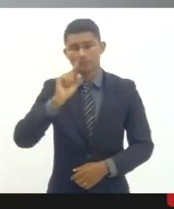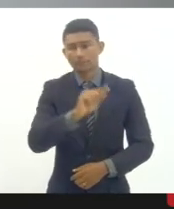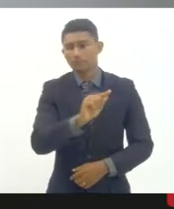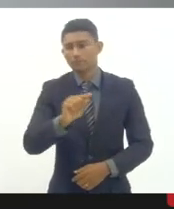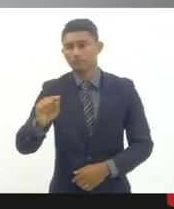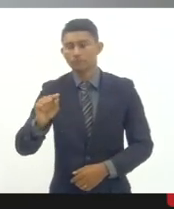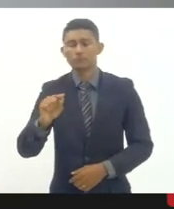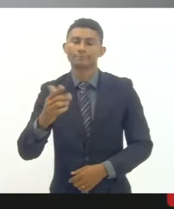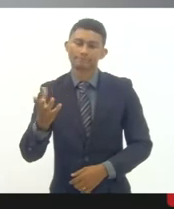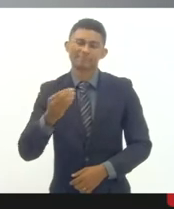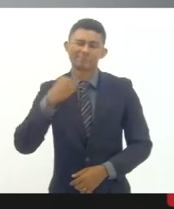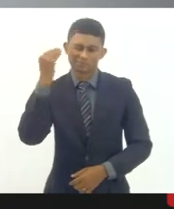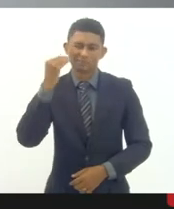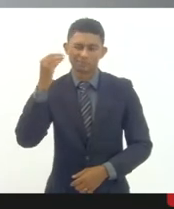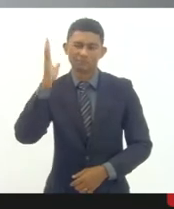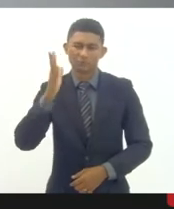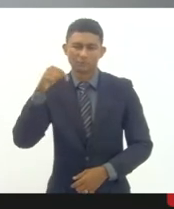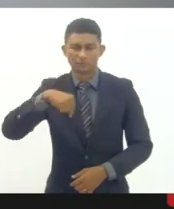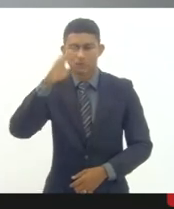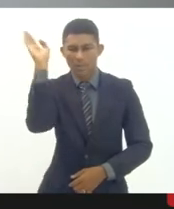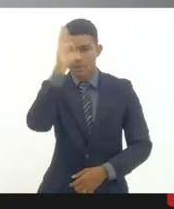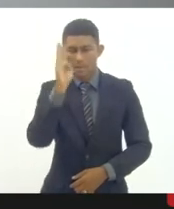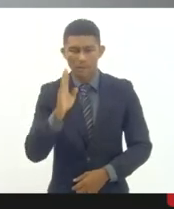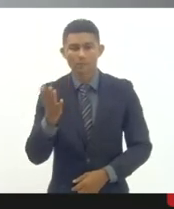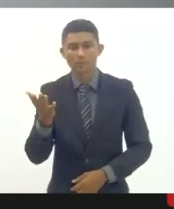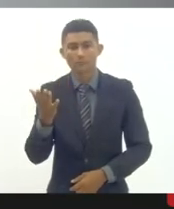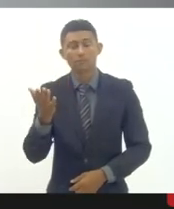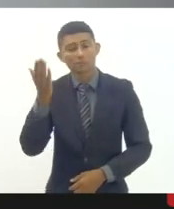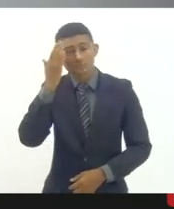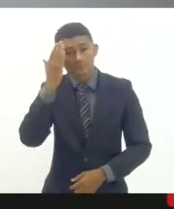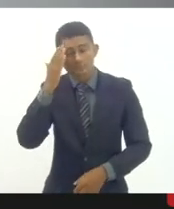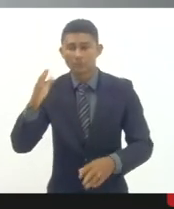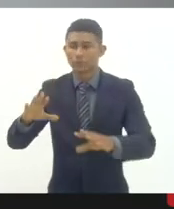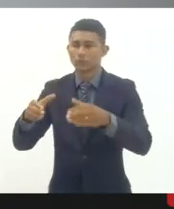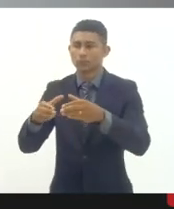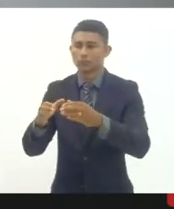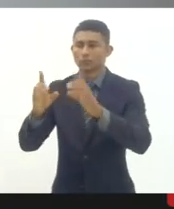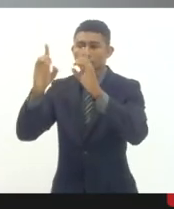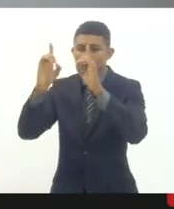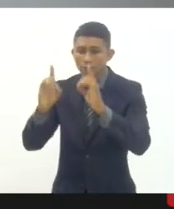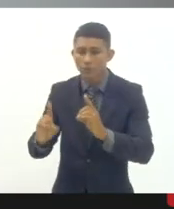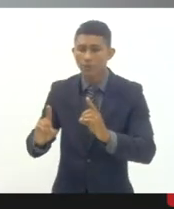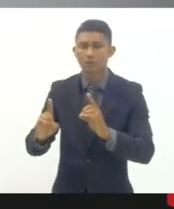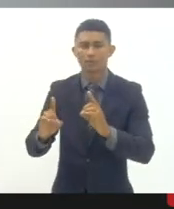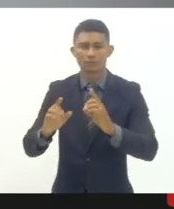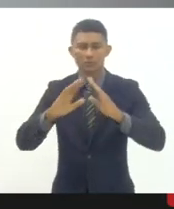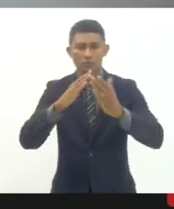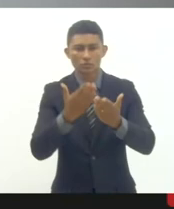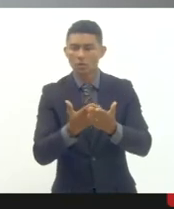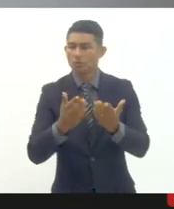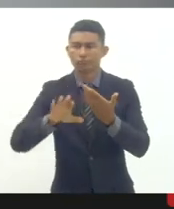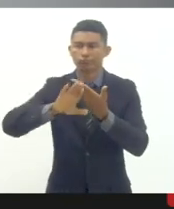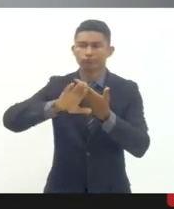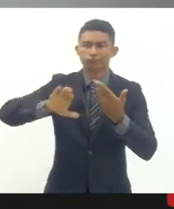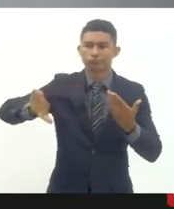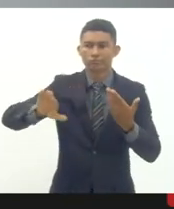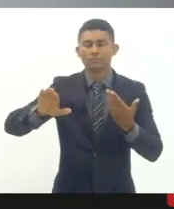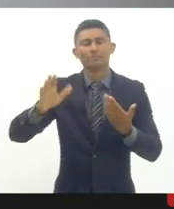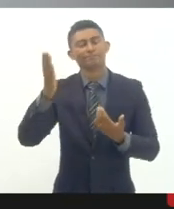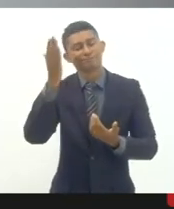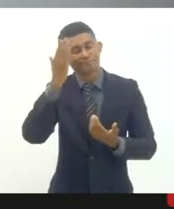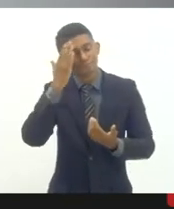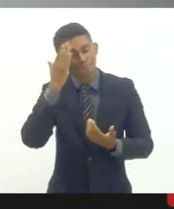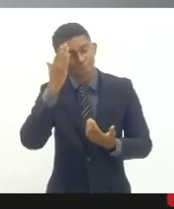nossas experiências no Brasil inteiro com a exclusão desse grupo da população da escola que seja uma meta também em